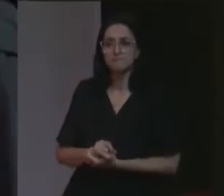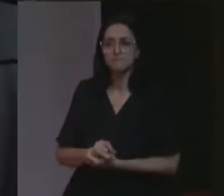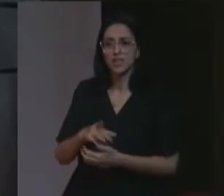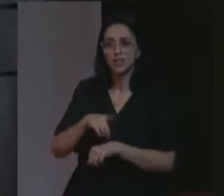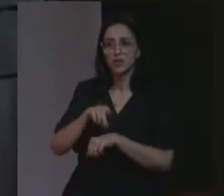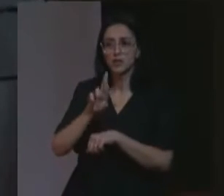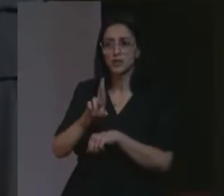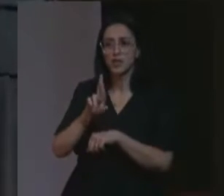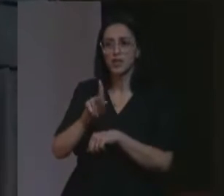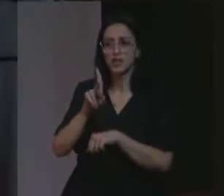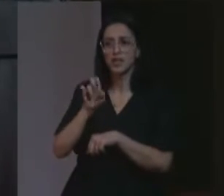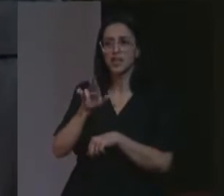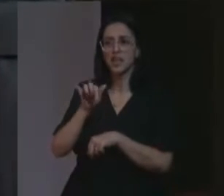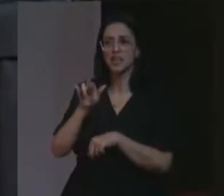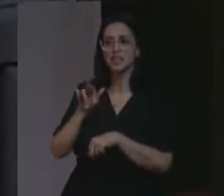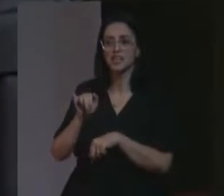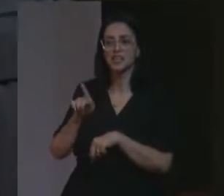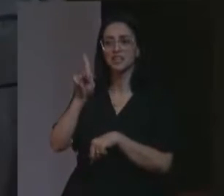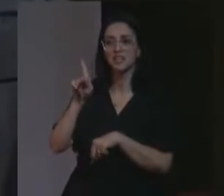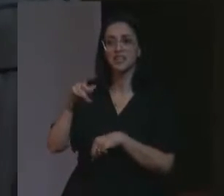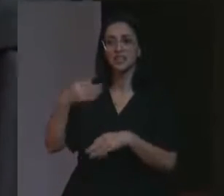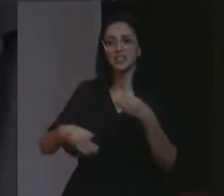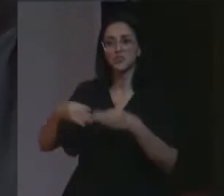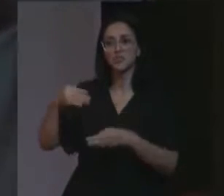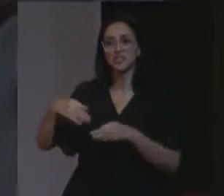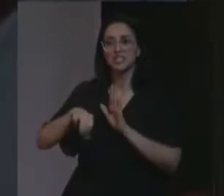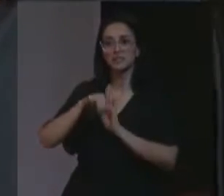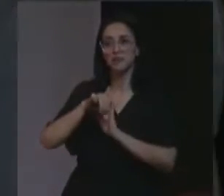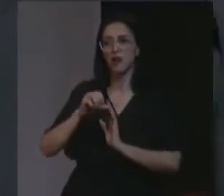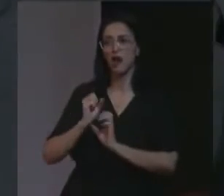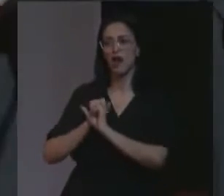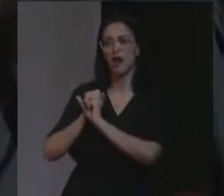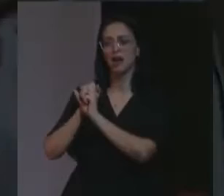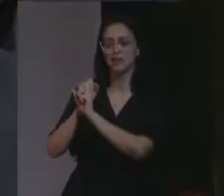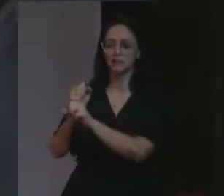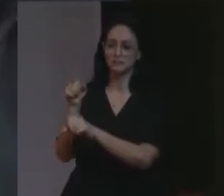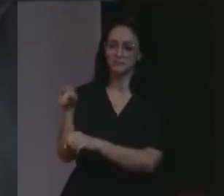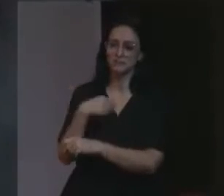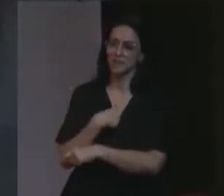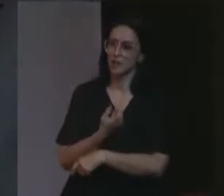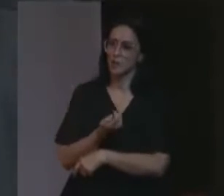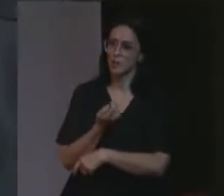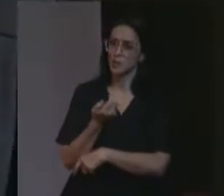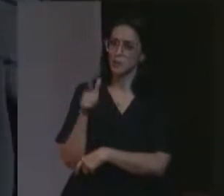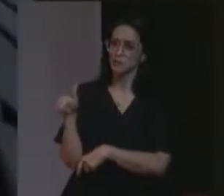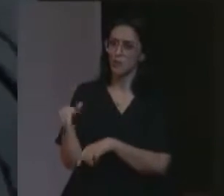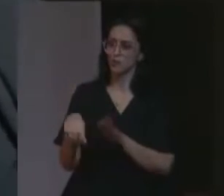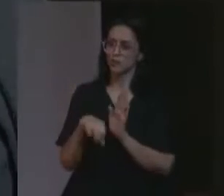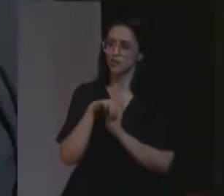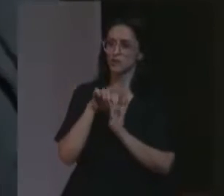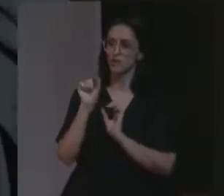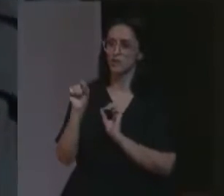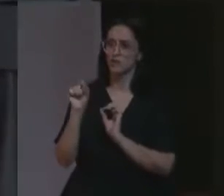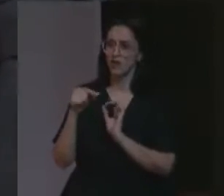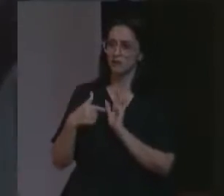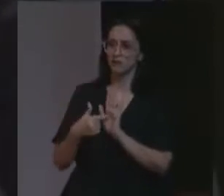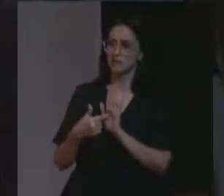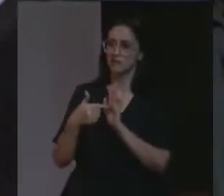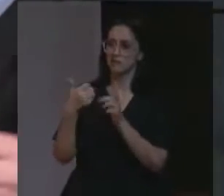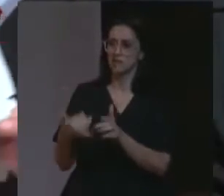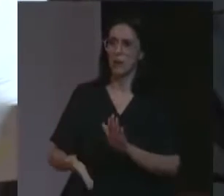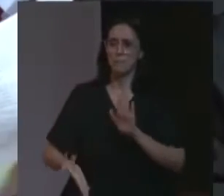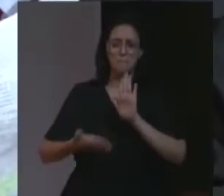doutora Kenarik, que foi juíza criminal durante anos, sabe que são pouquíssimos os crimes da lei penal que trazem tão